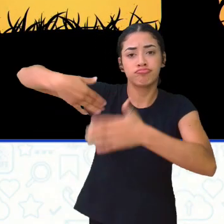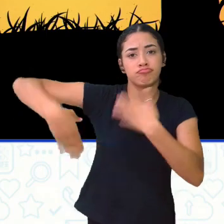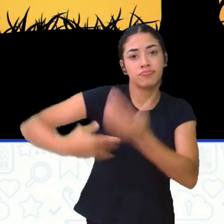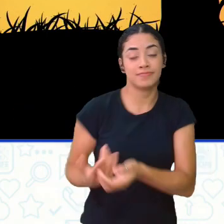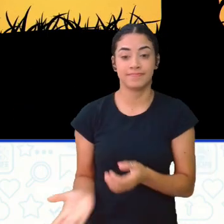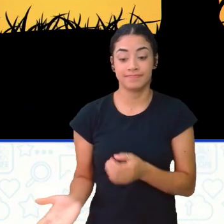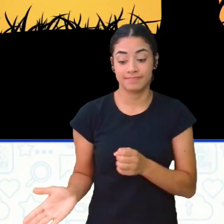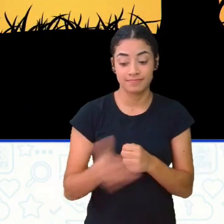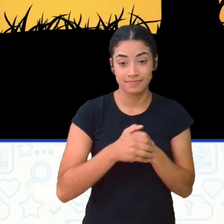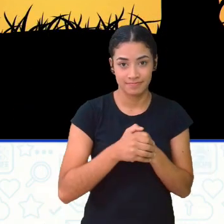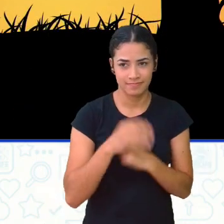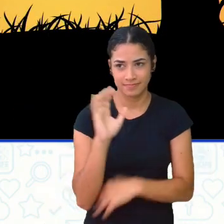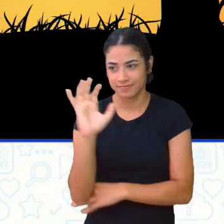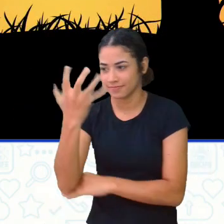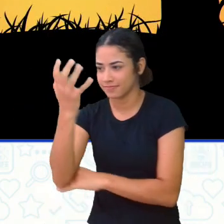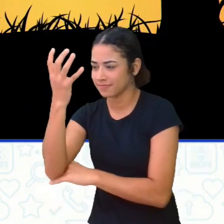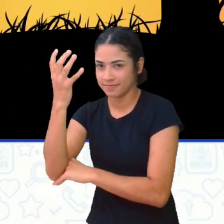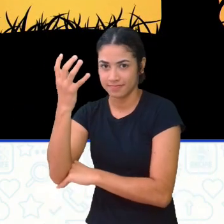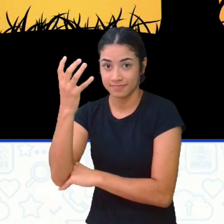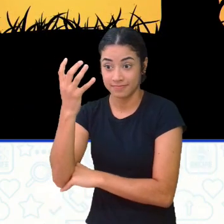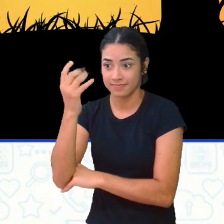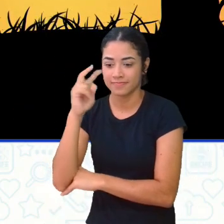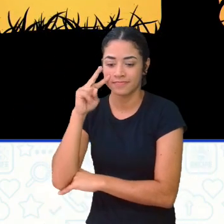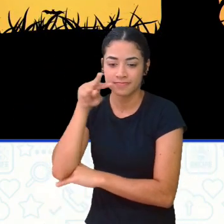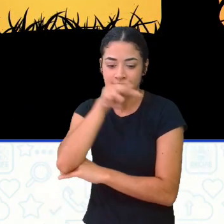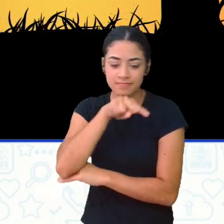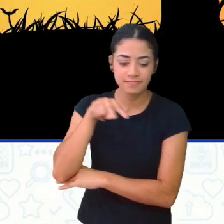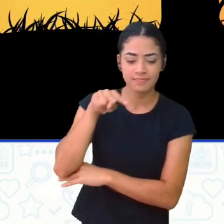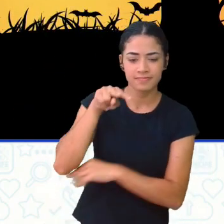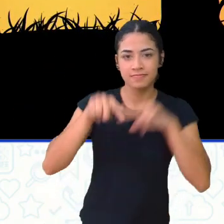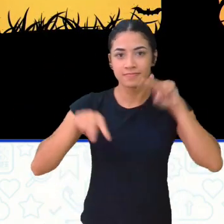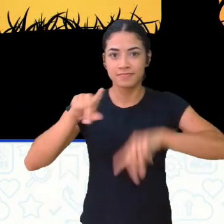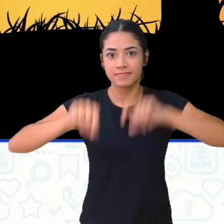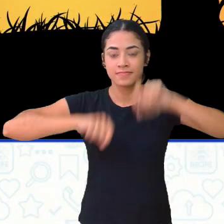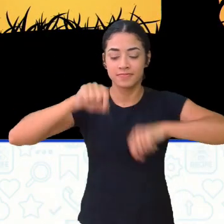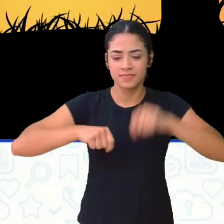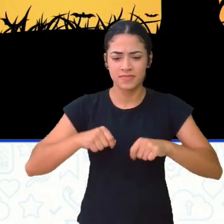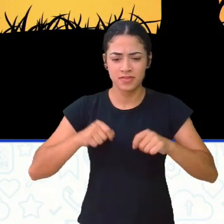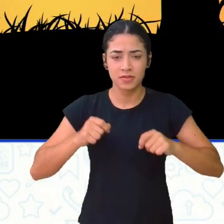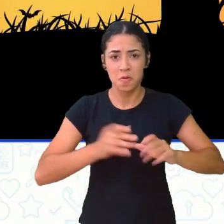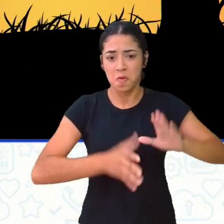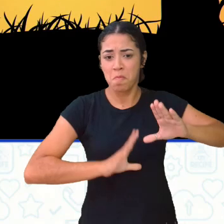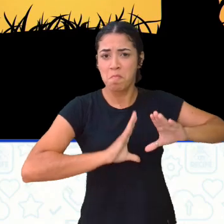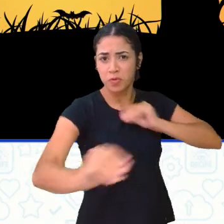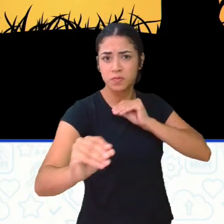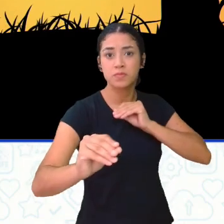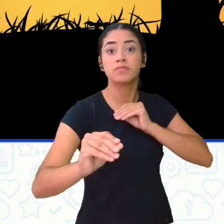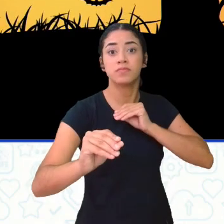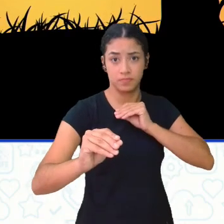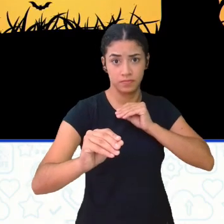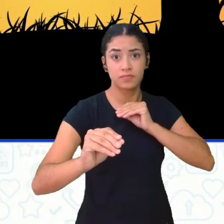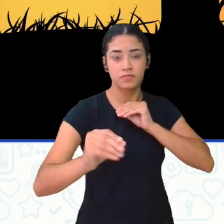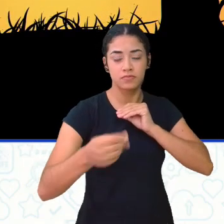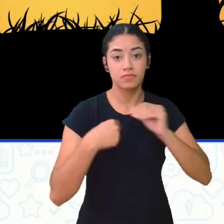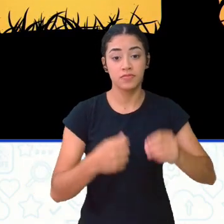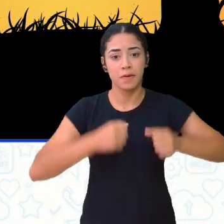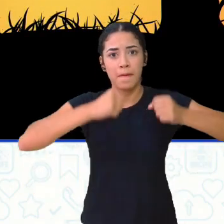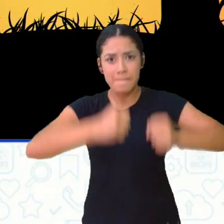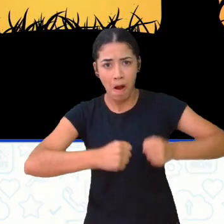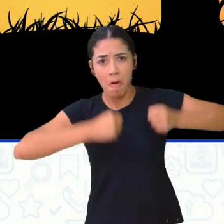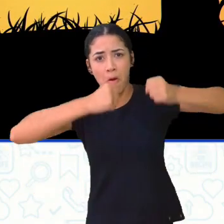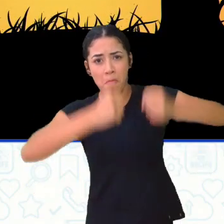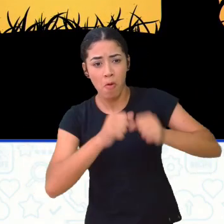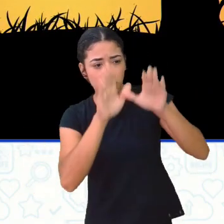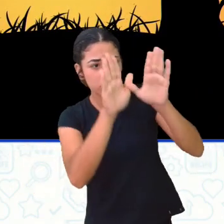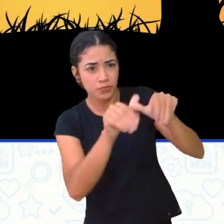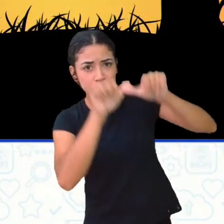escondido entre as folhagens, vi um bando de animais fugindo em carreira desabalada, perseguidos por uma multidão de